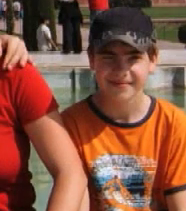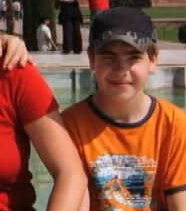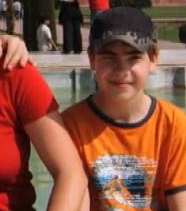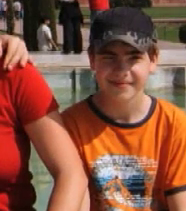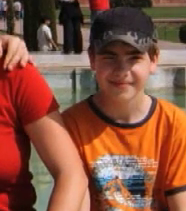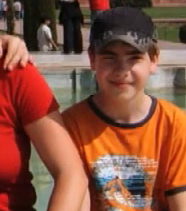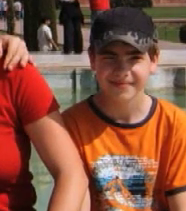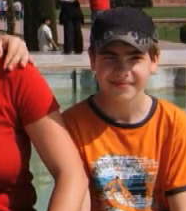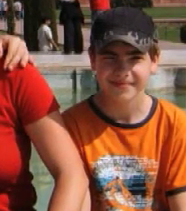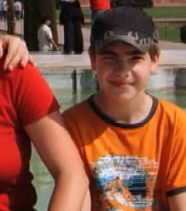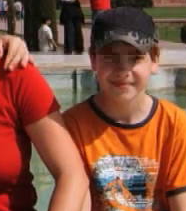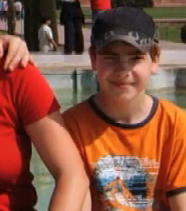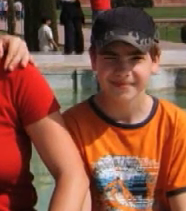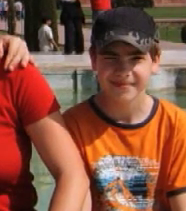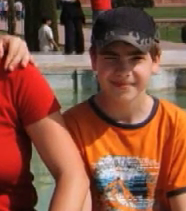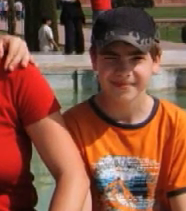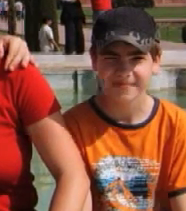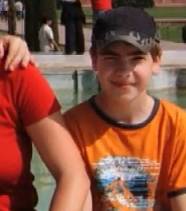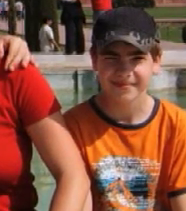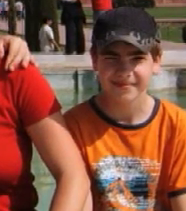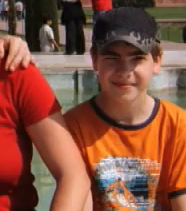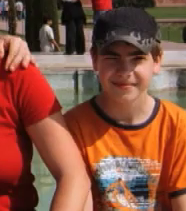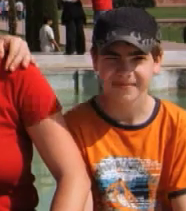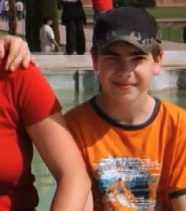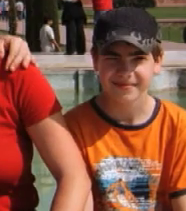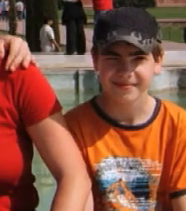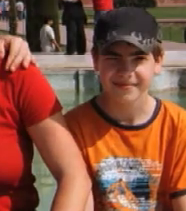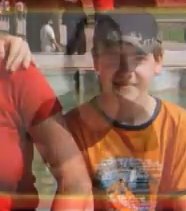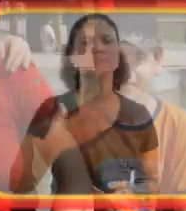Fotos de Peter com a família, com Taj Mahal ao fundo.